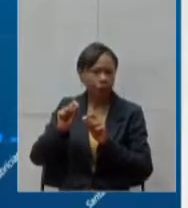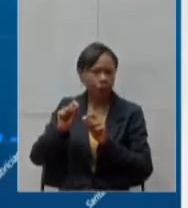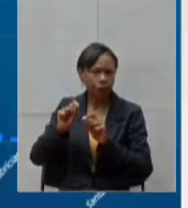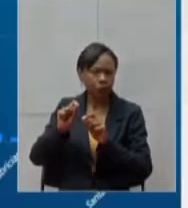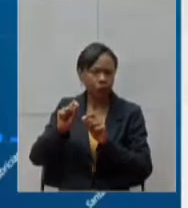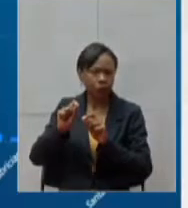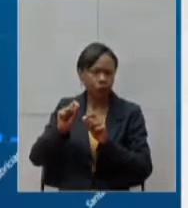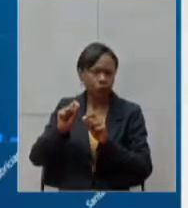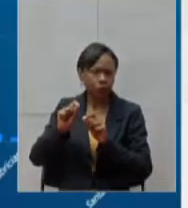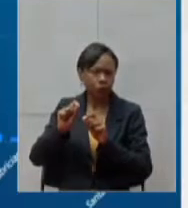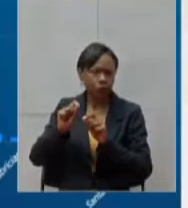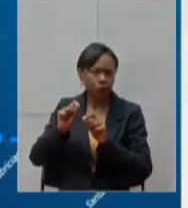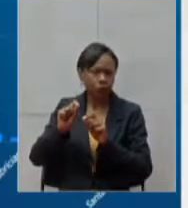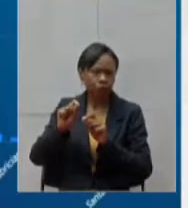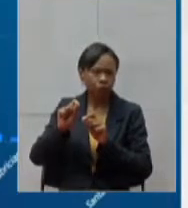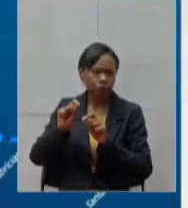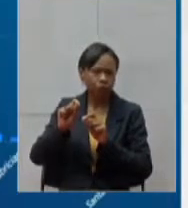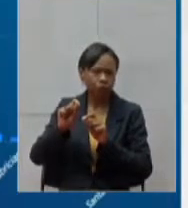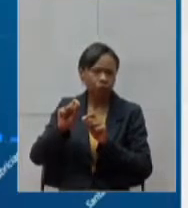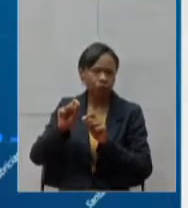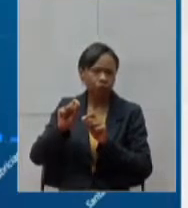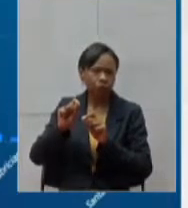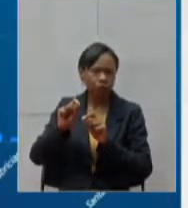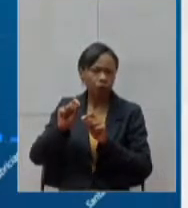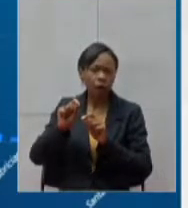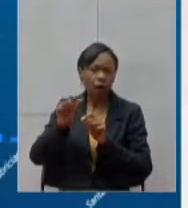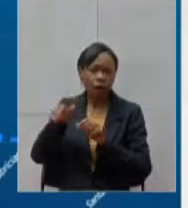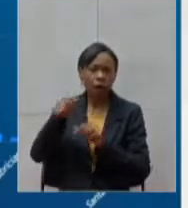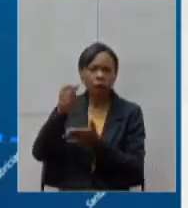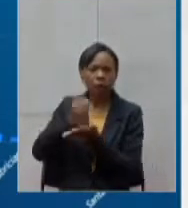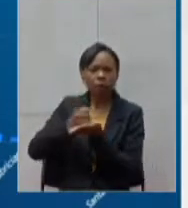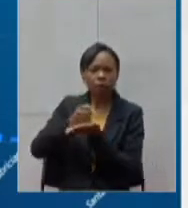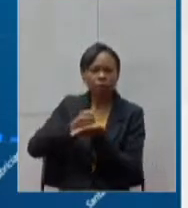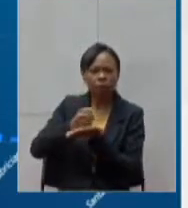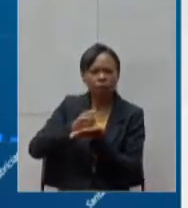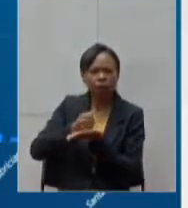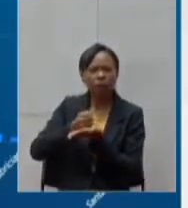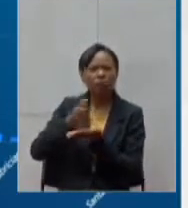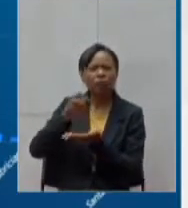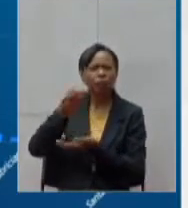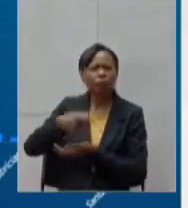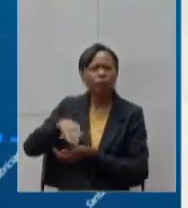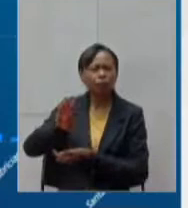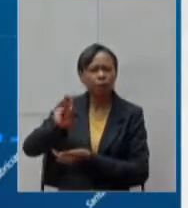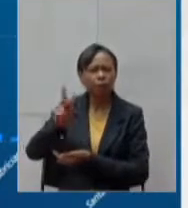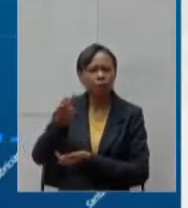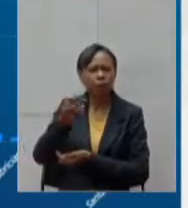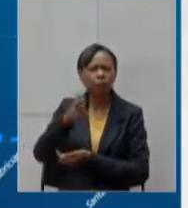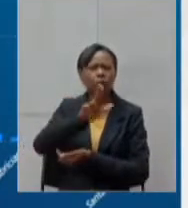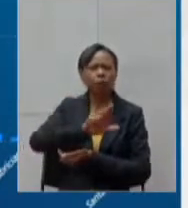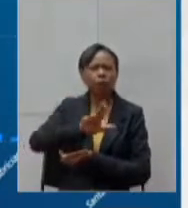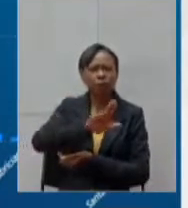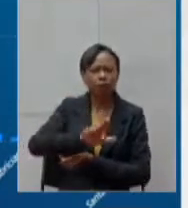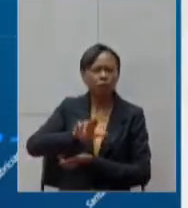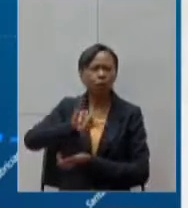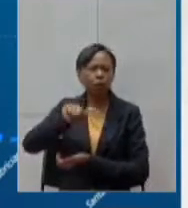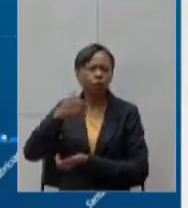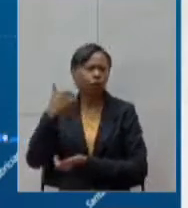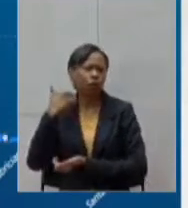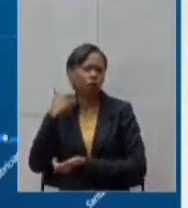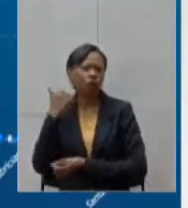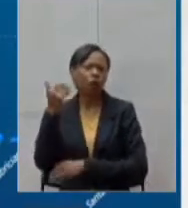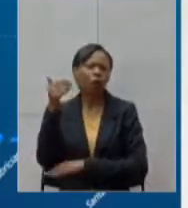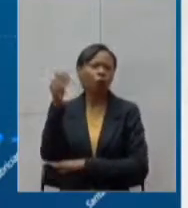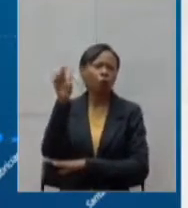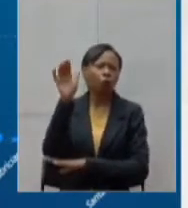comparecer. A farmácia, então, hoje Belo Horizonte, Berlândia, Juiz de Fora, Divinópolis, Ipatinga, Coronel